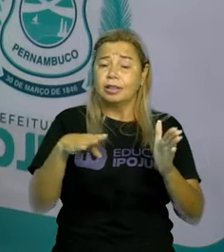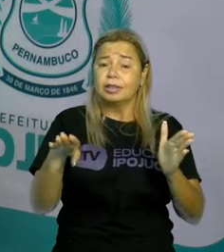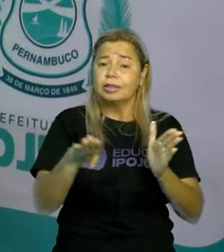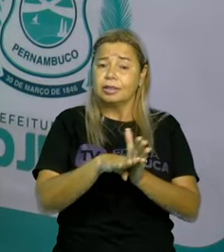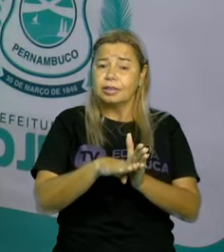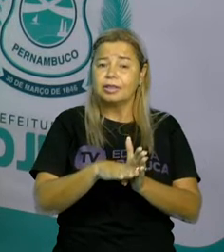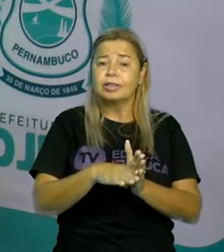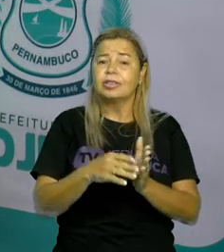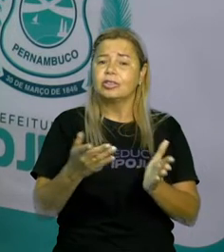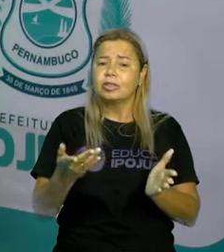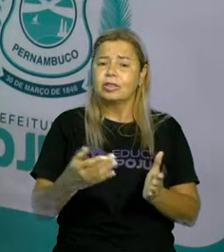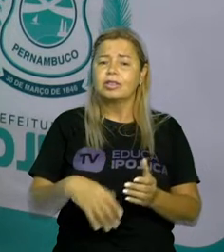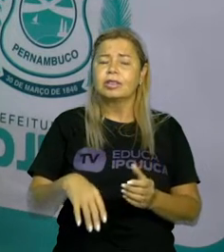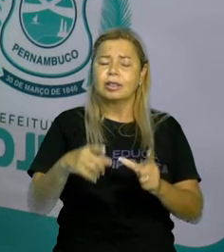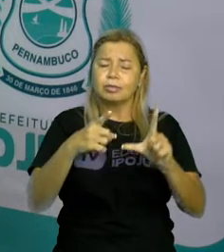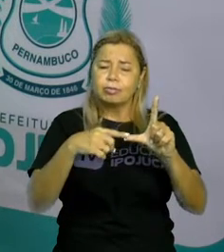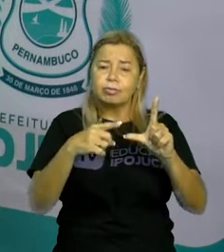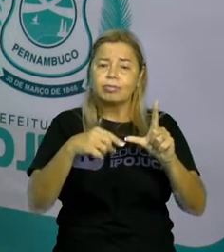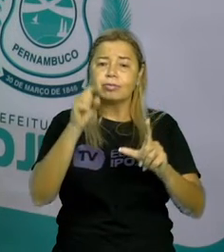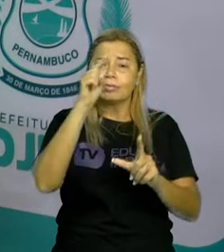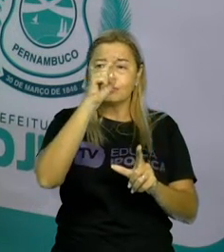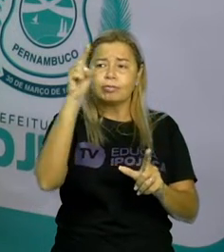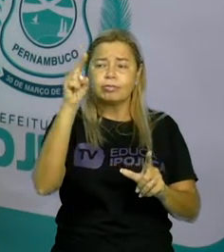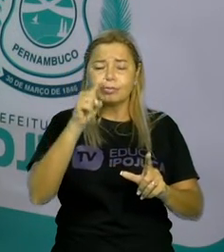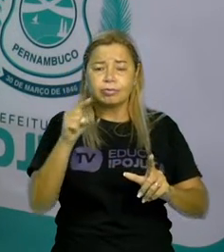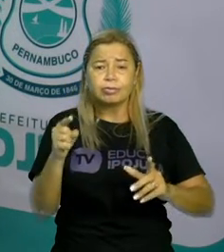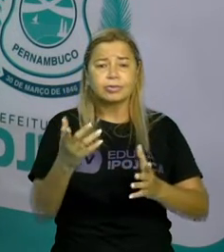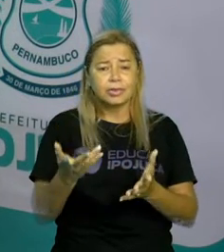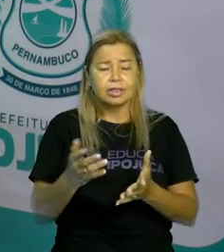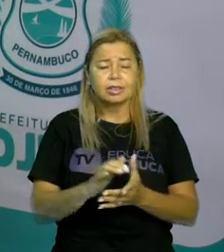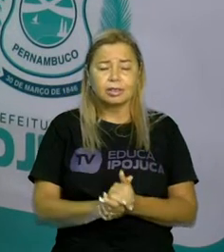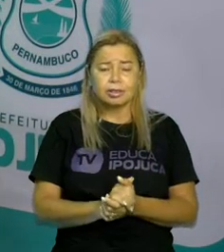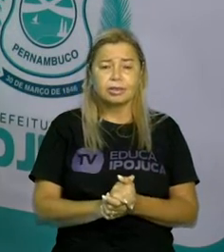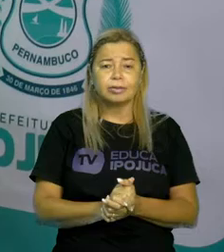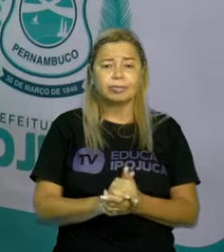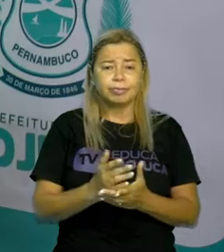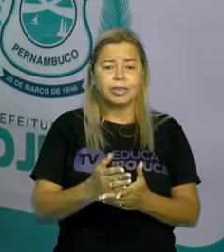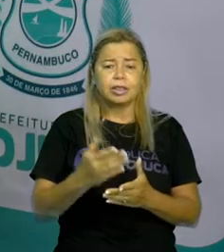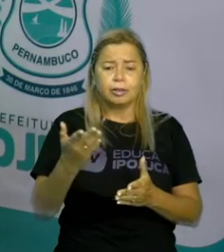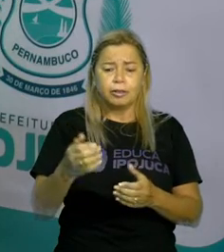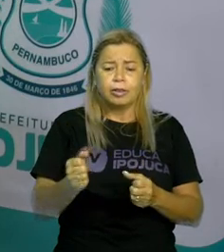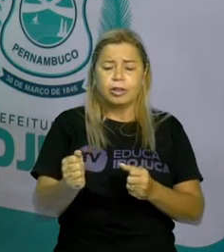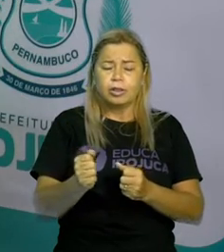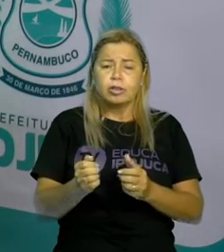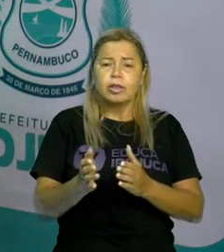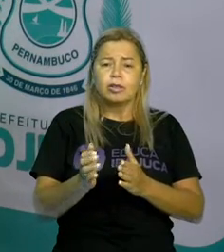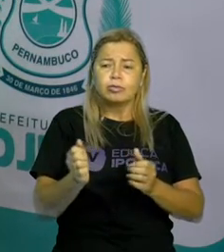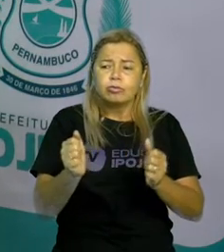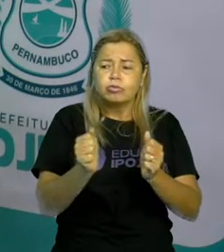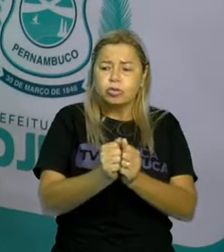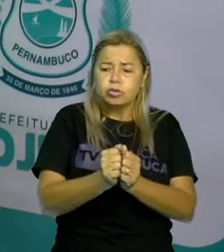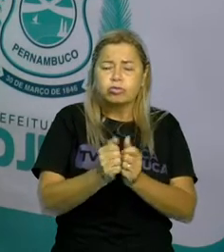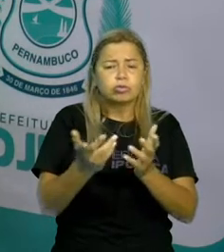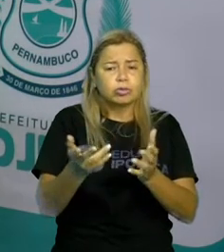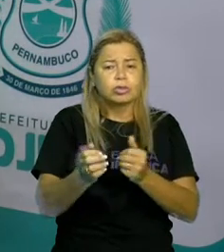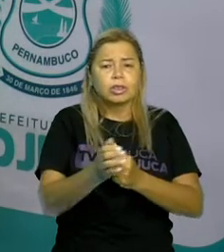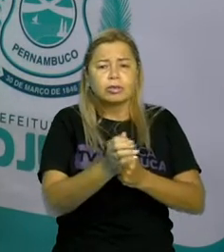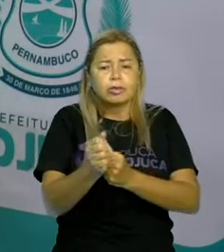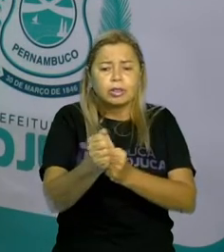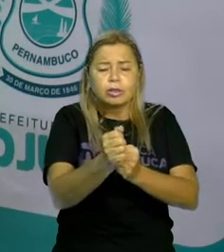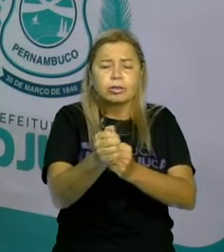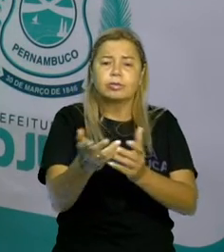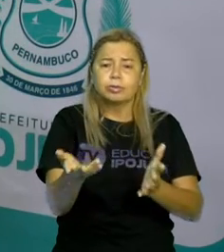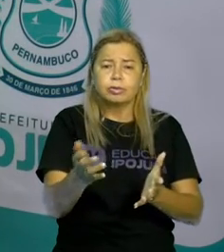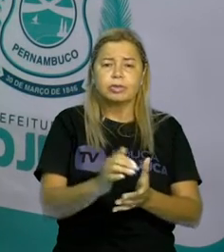a palavra vai vir com ordem alfabética também. Todas elas vão vir acompanhando. Desde a primeira letra, a segunda, a terceira,